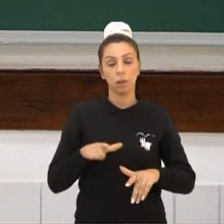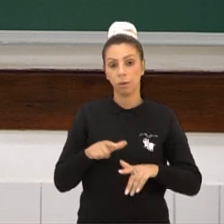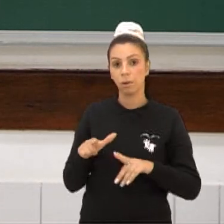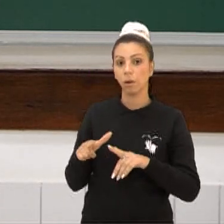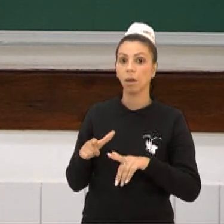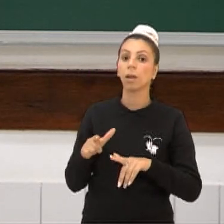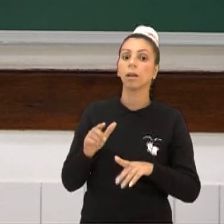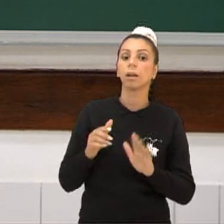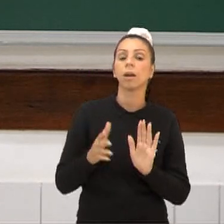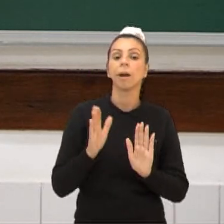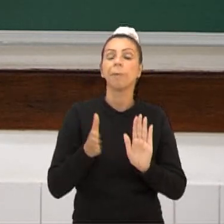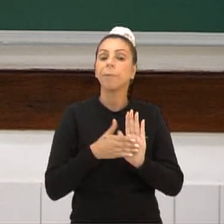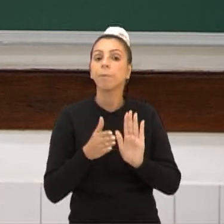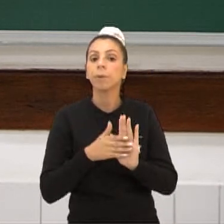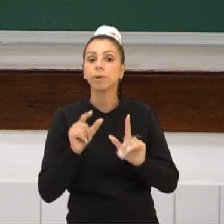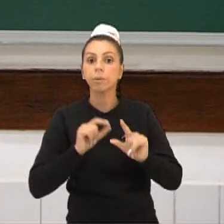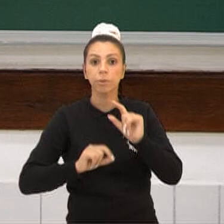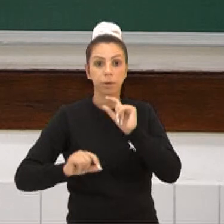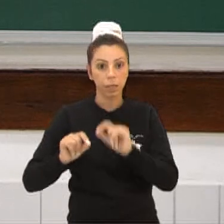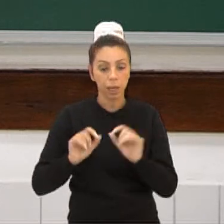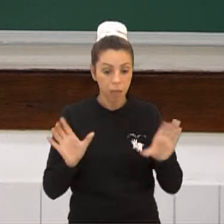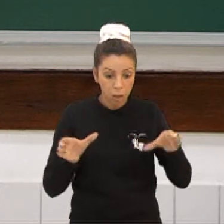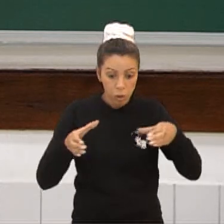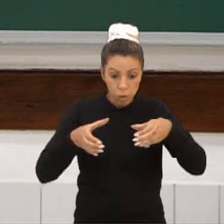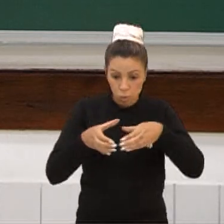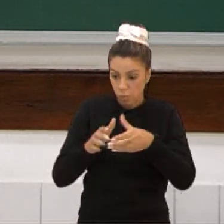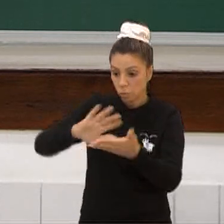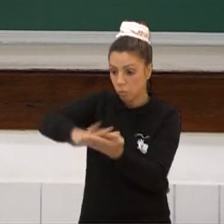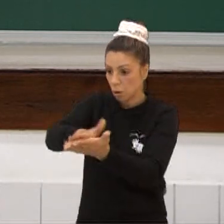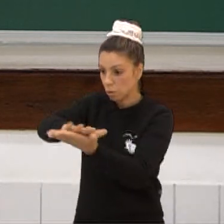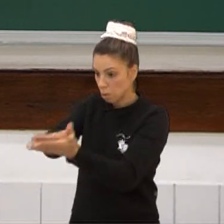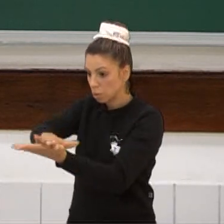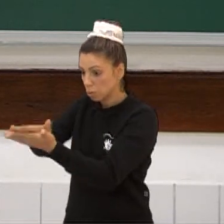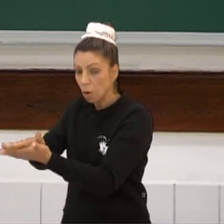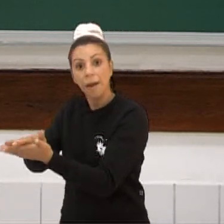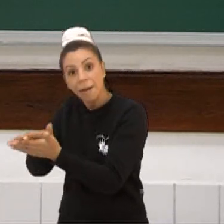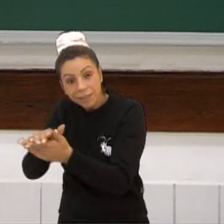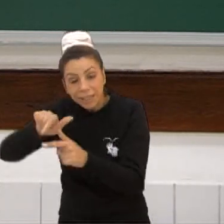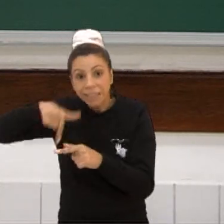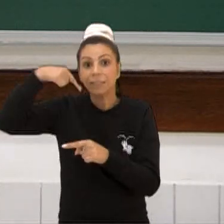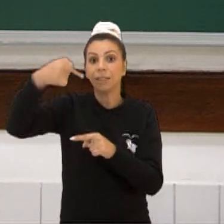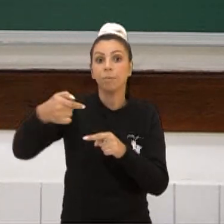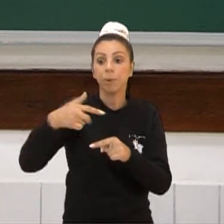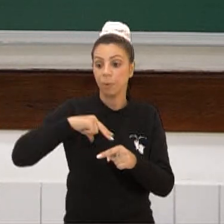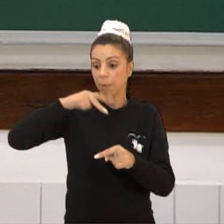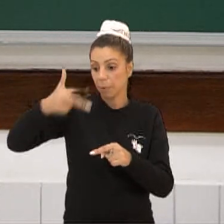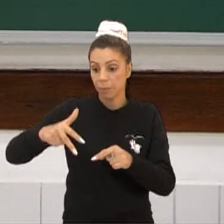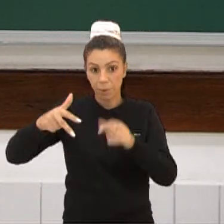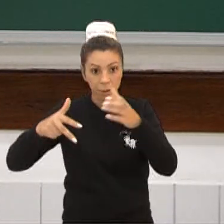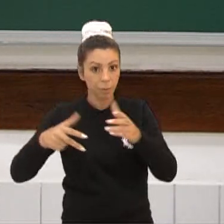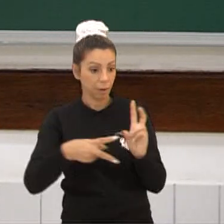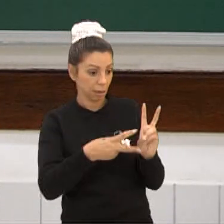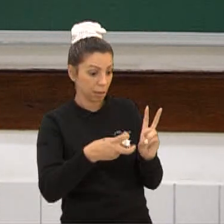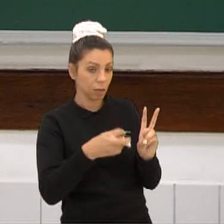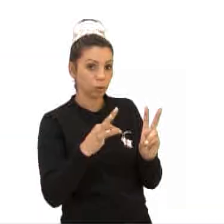voltar contra os seus amigos, aspas, que estavam formando naquele momento. E por isso aprenderam toda a sua cultura.